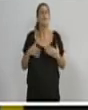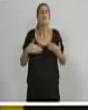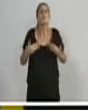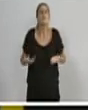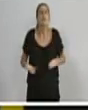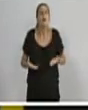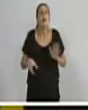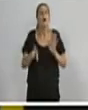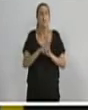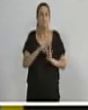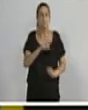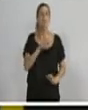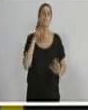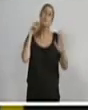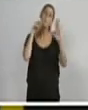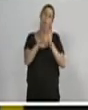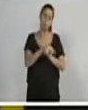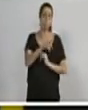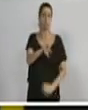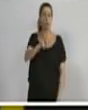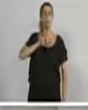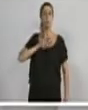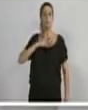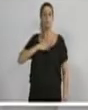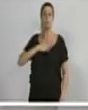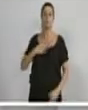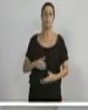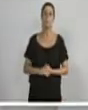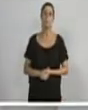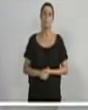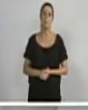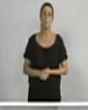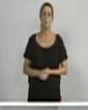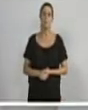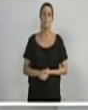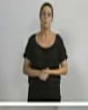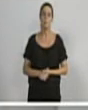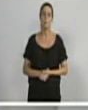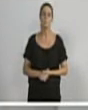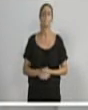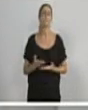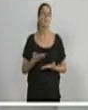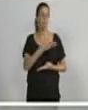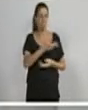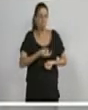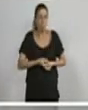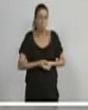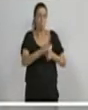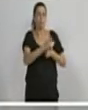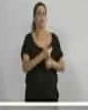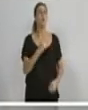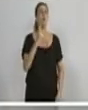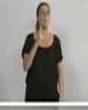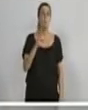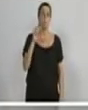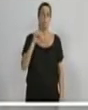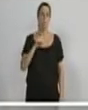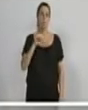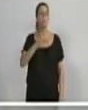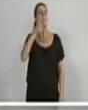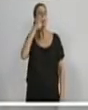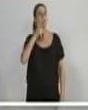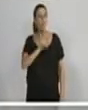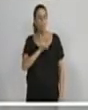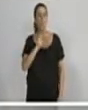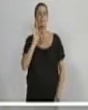crime de responsabilidade? Só quero fazer essa pergunta, V. Exª. Vereador Fábio, eu concedo mais um minuto que foi cedido pelo vereador Robinho,